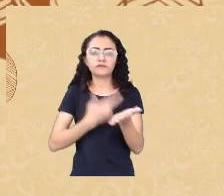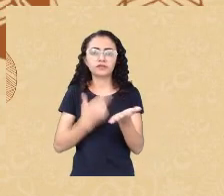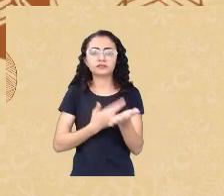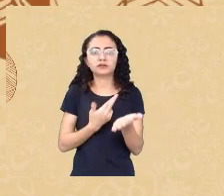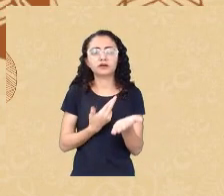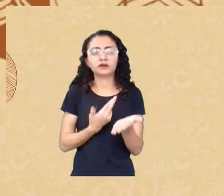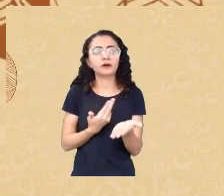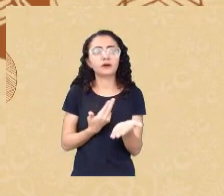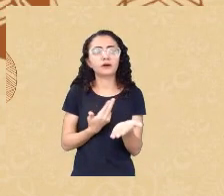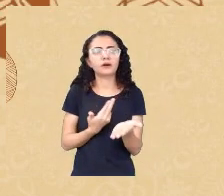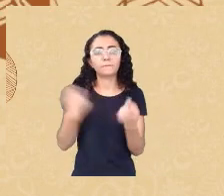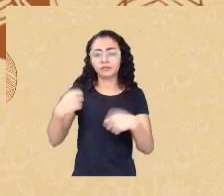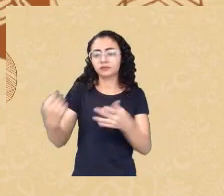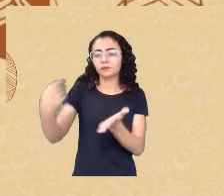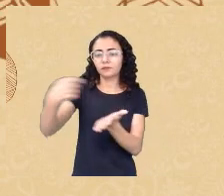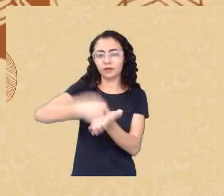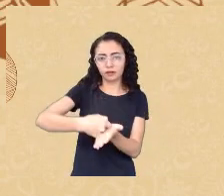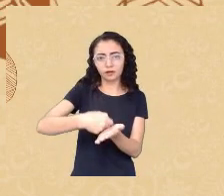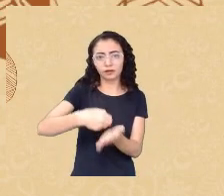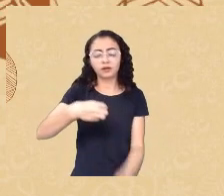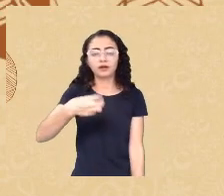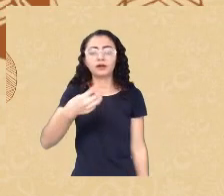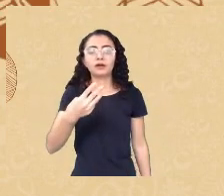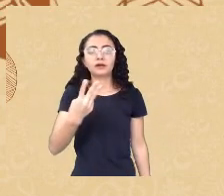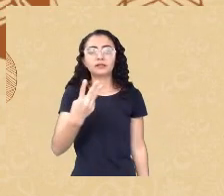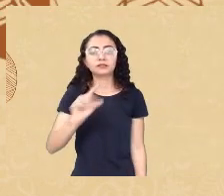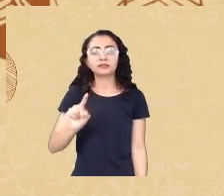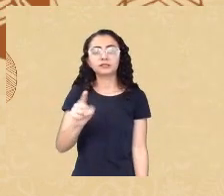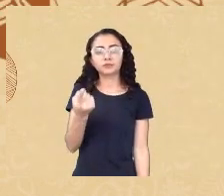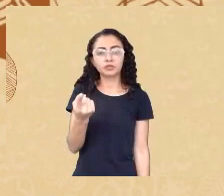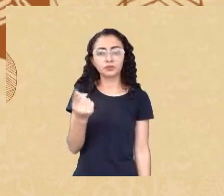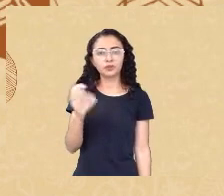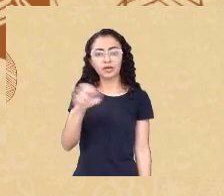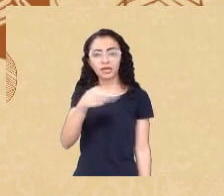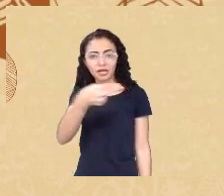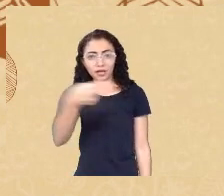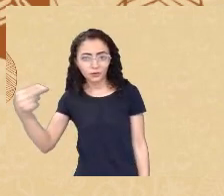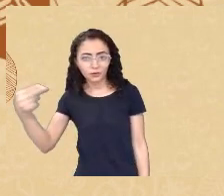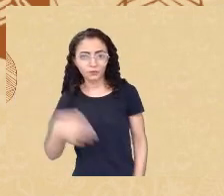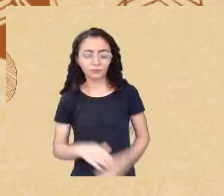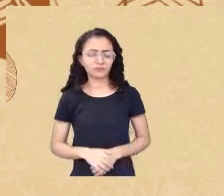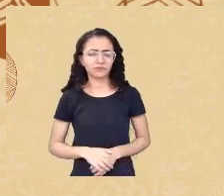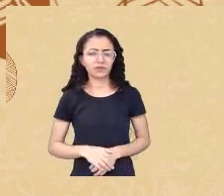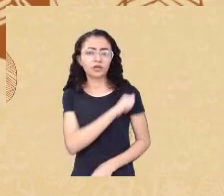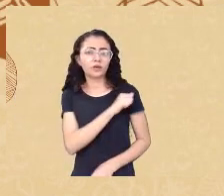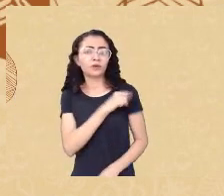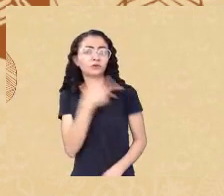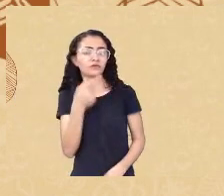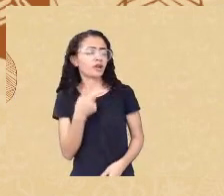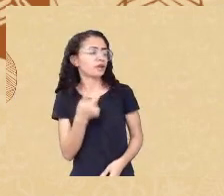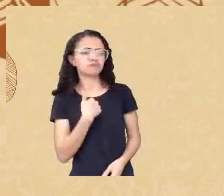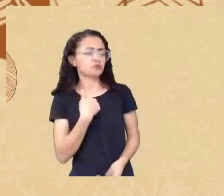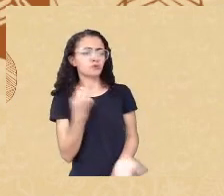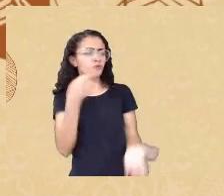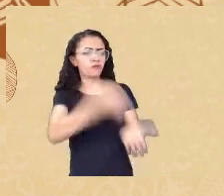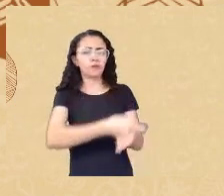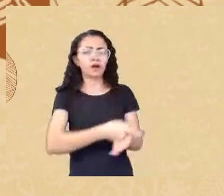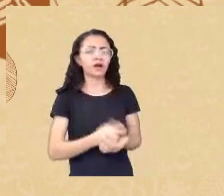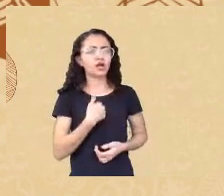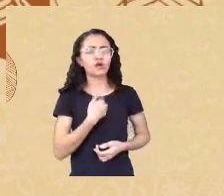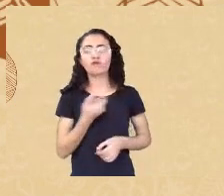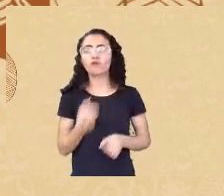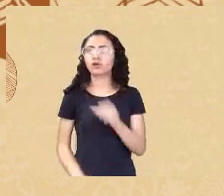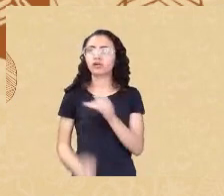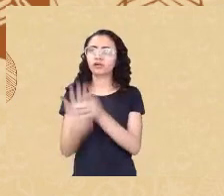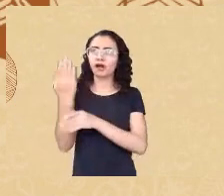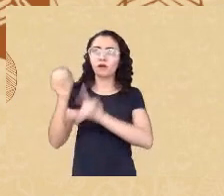esses alunos dizem não, eu não vou pagar esse valor eu vou publicar numa página aberta que qualquer pessoa vai ter acesso depois eu posso